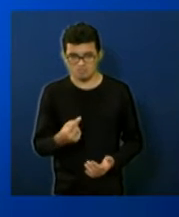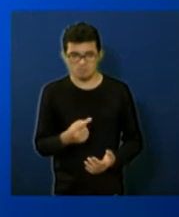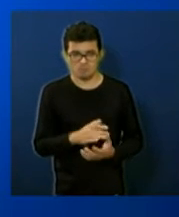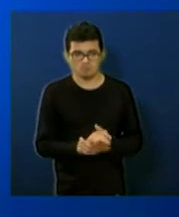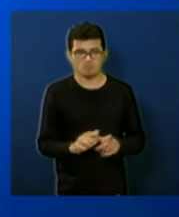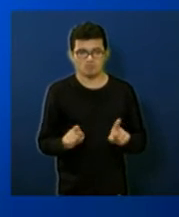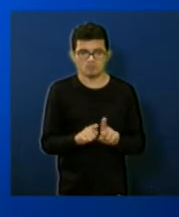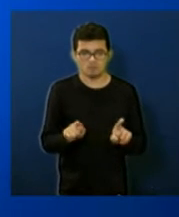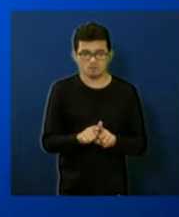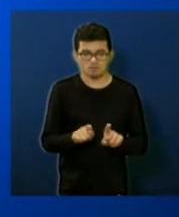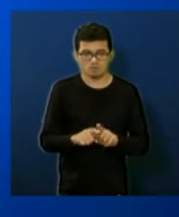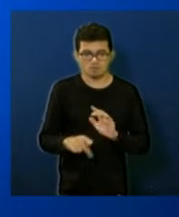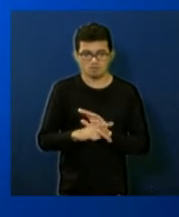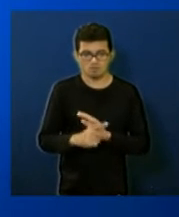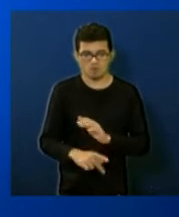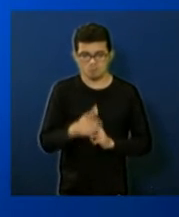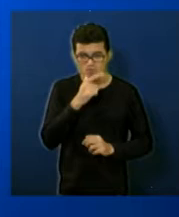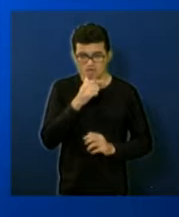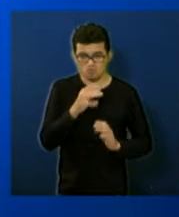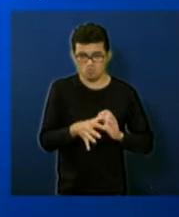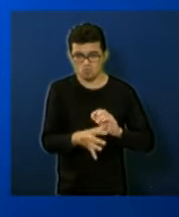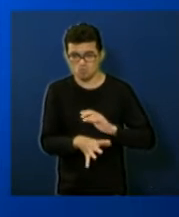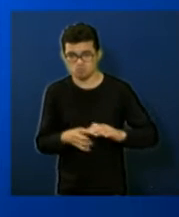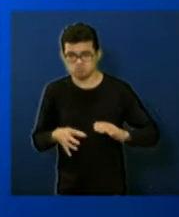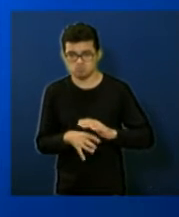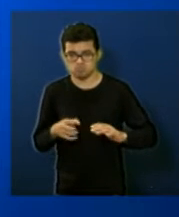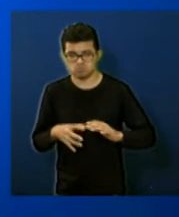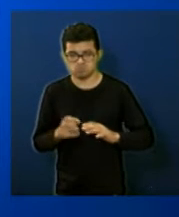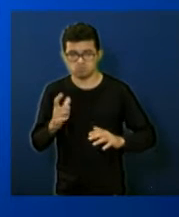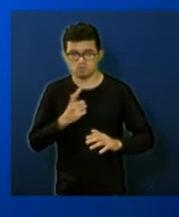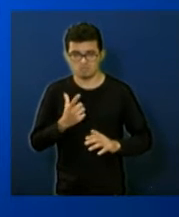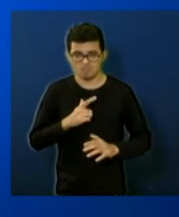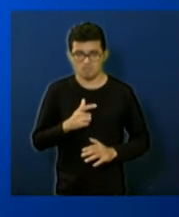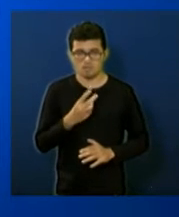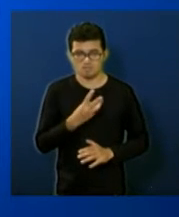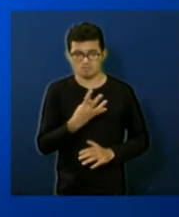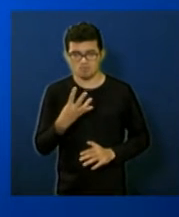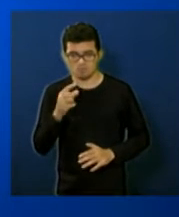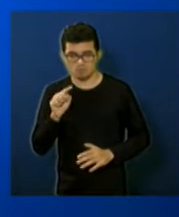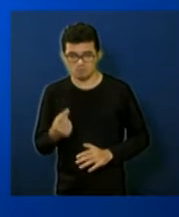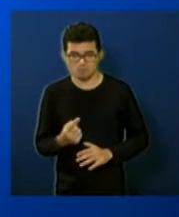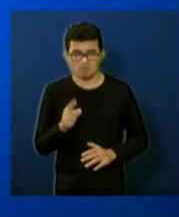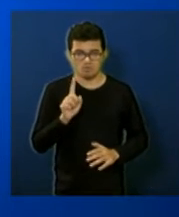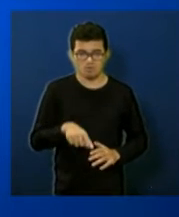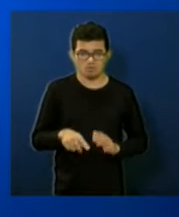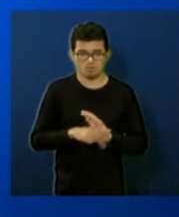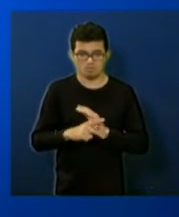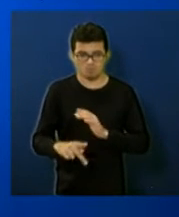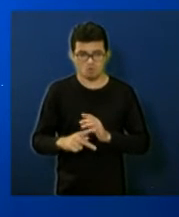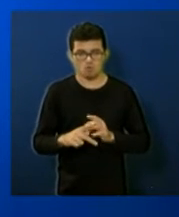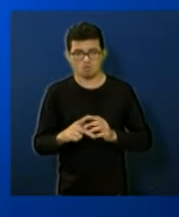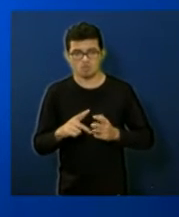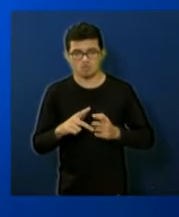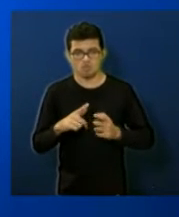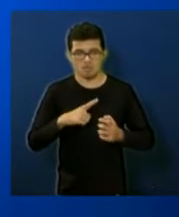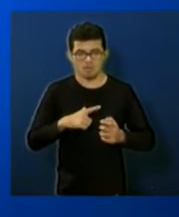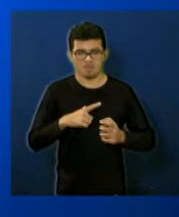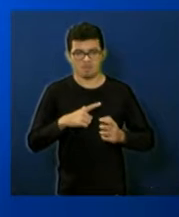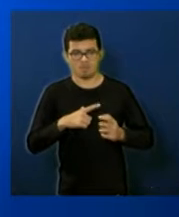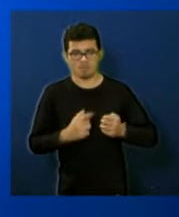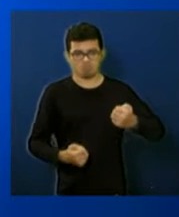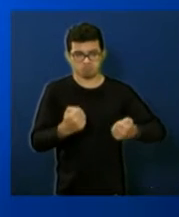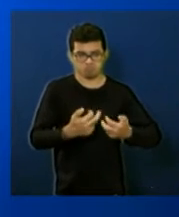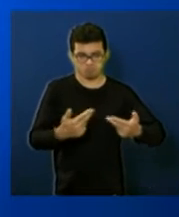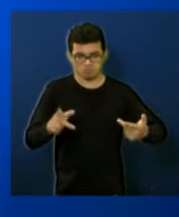equipamentos de bombeamento de água 344 mil veículos de tração mecânica 200 mil caixas de proteção de hidrômetro